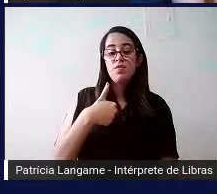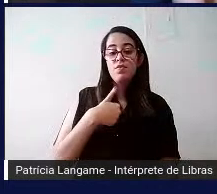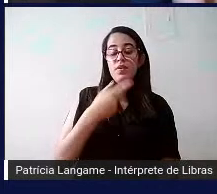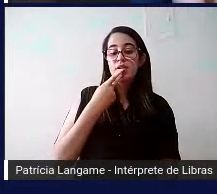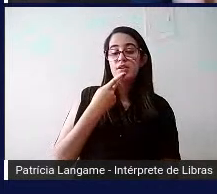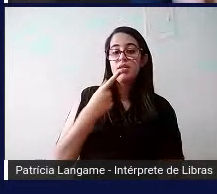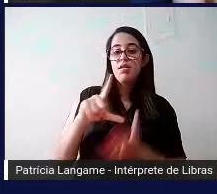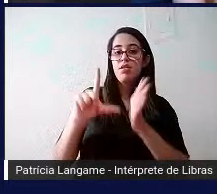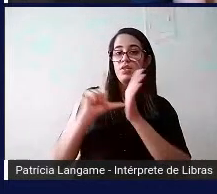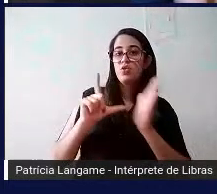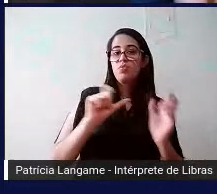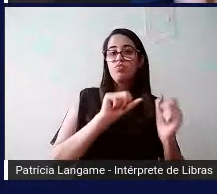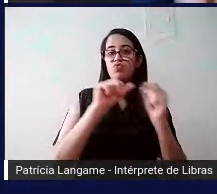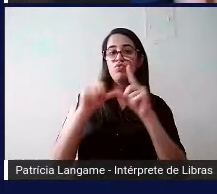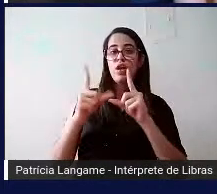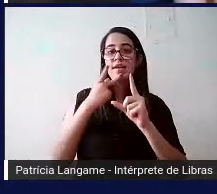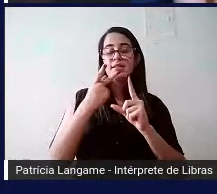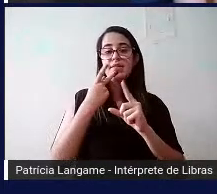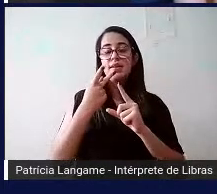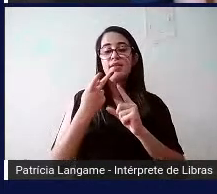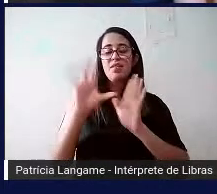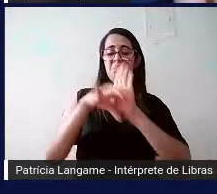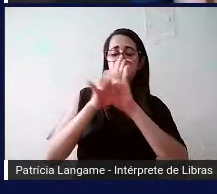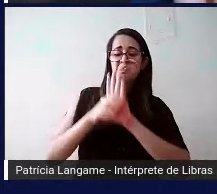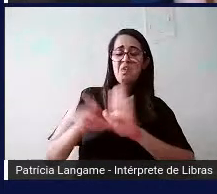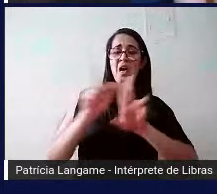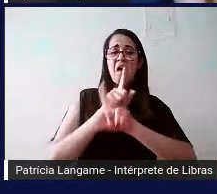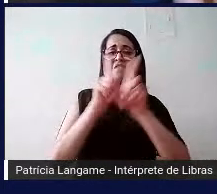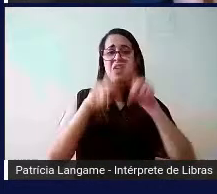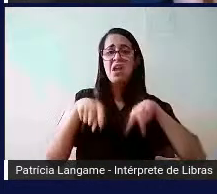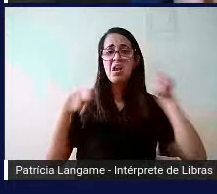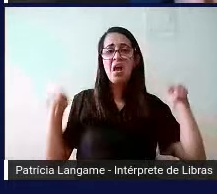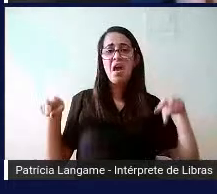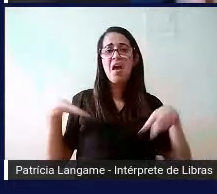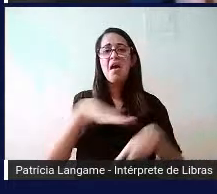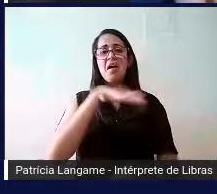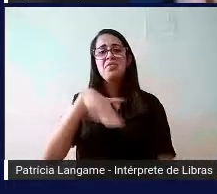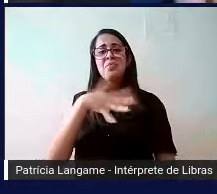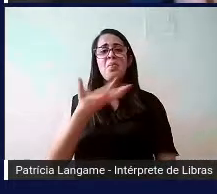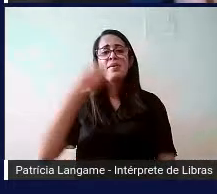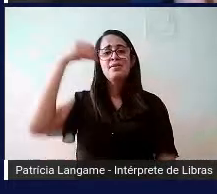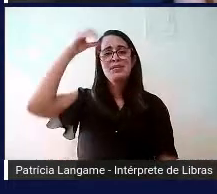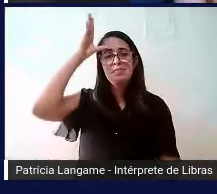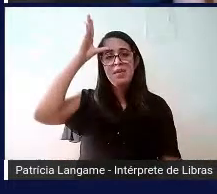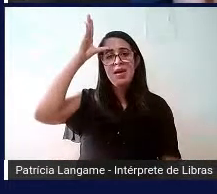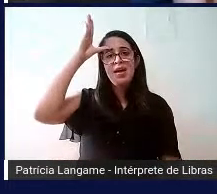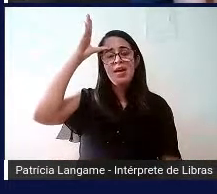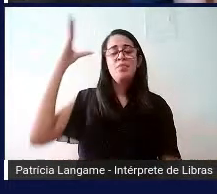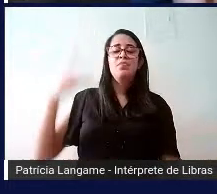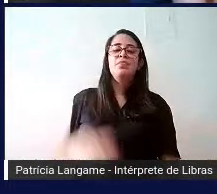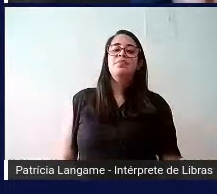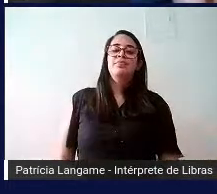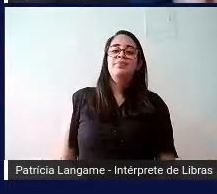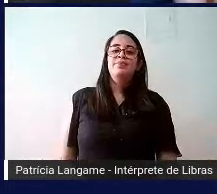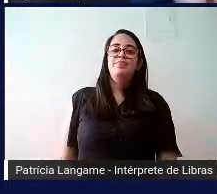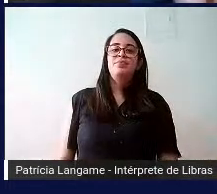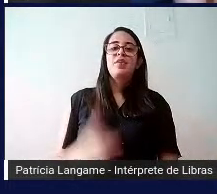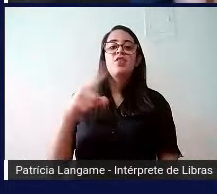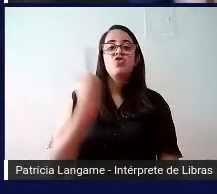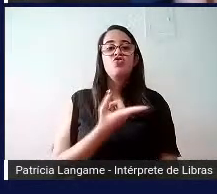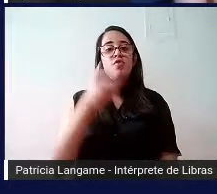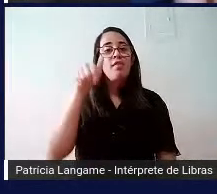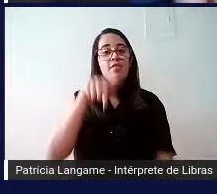anterior, e essas definições vão variar de acordo com o campo do conhecimento, não vão variar muito, mas vão variar um pouco. E a gente aqui,